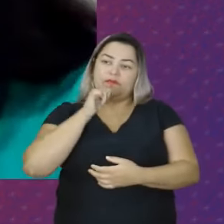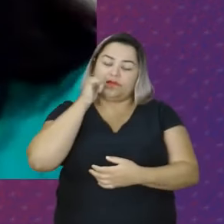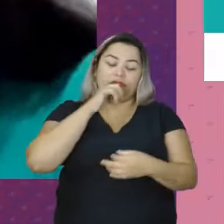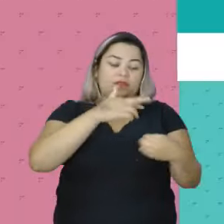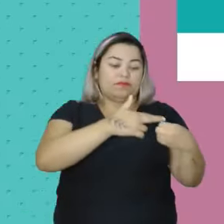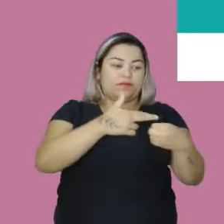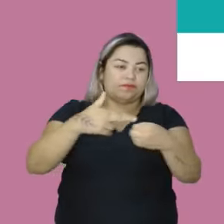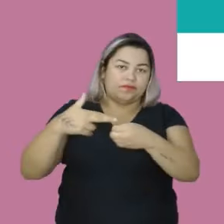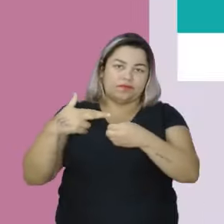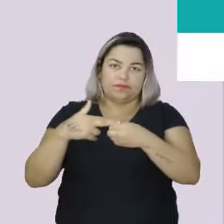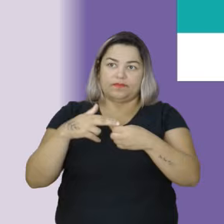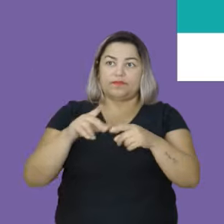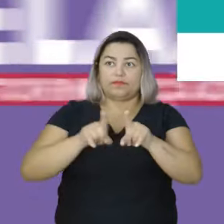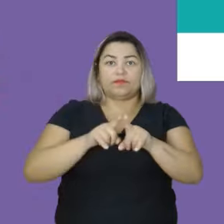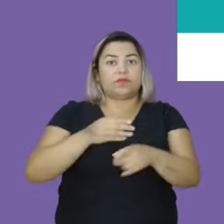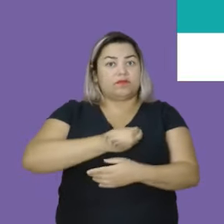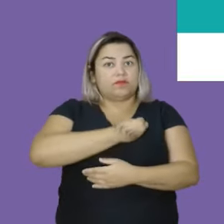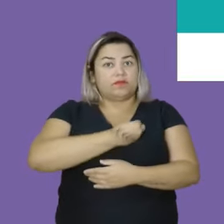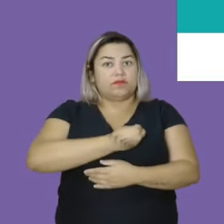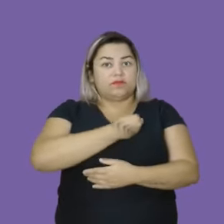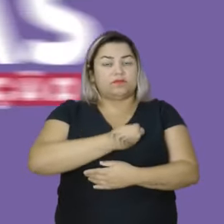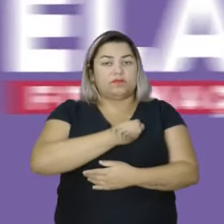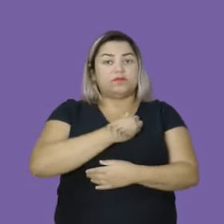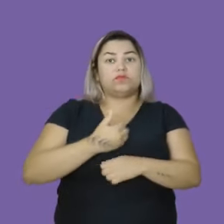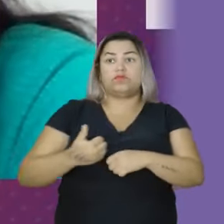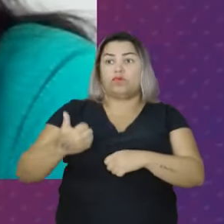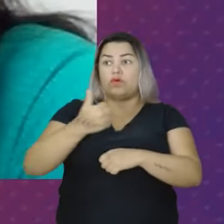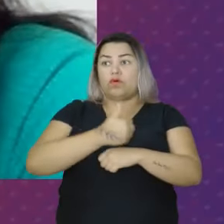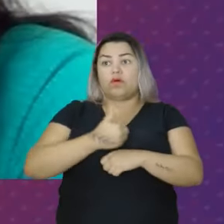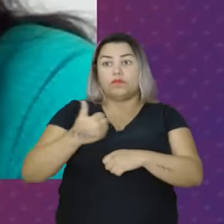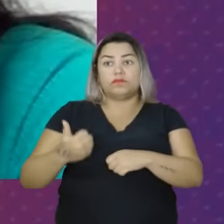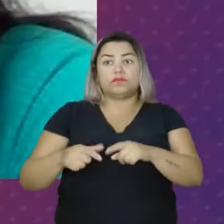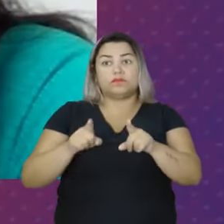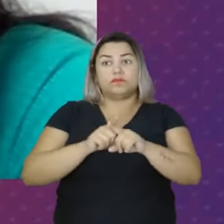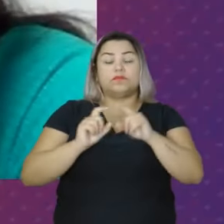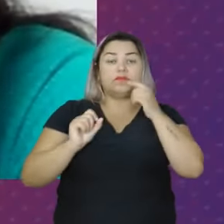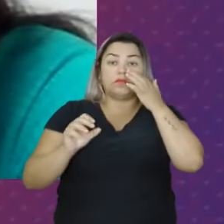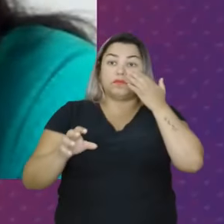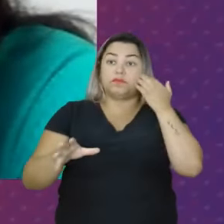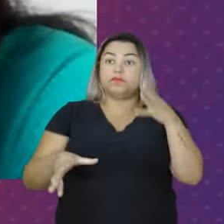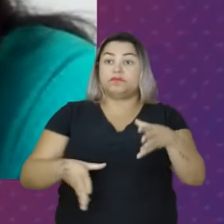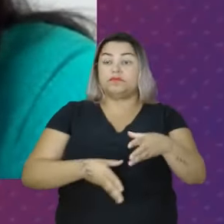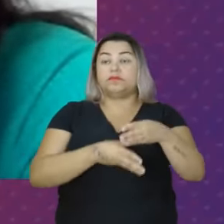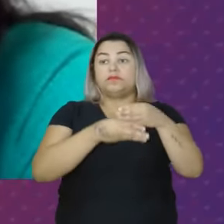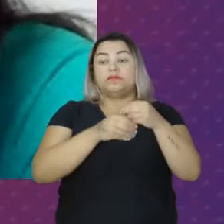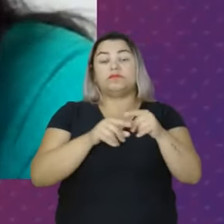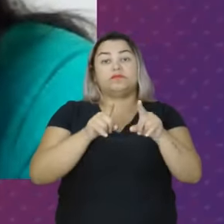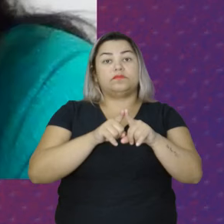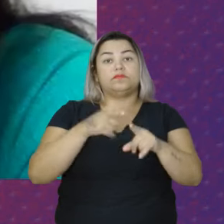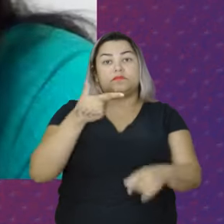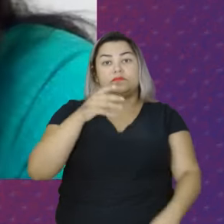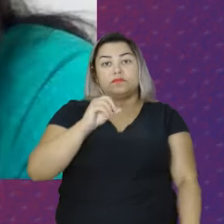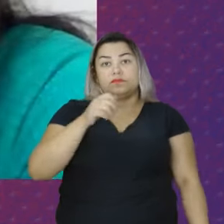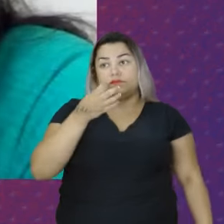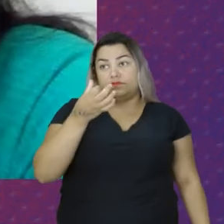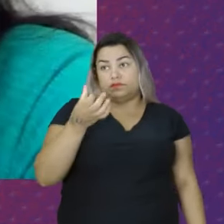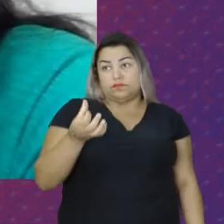região que elas vivem Que a partir do golpe Que foi implementado Em 2016